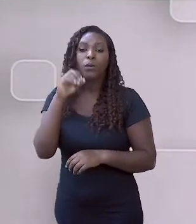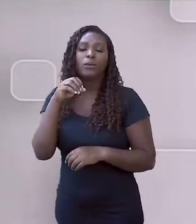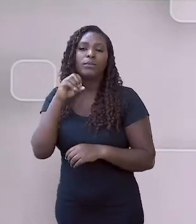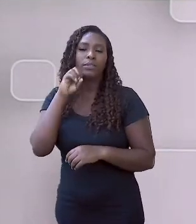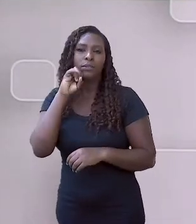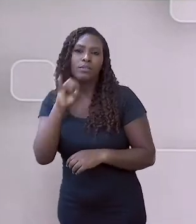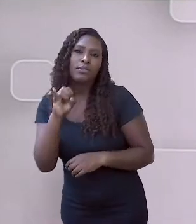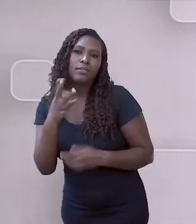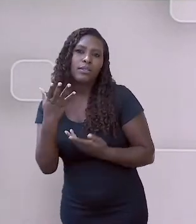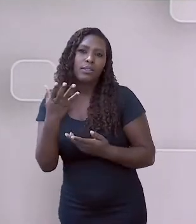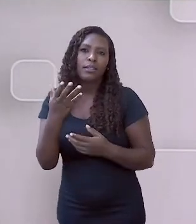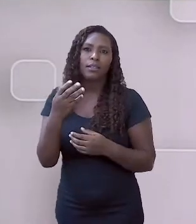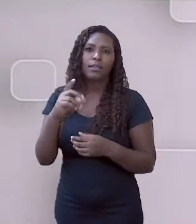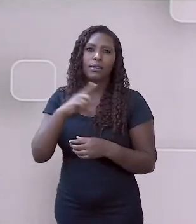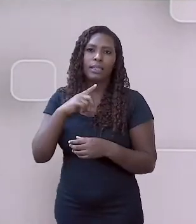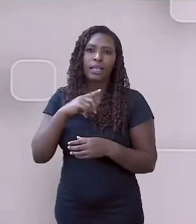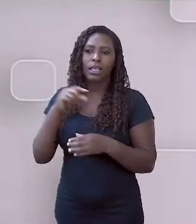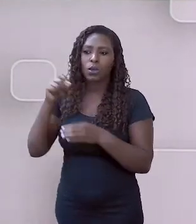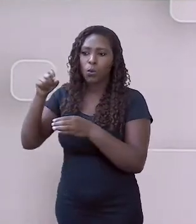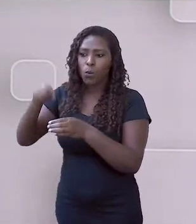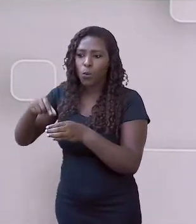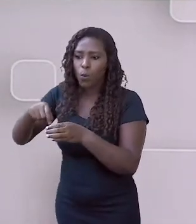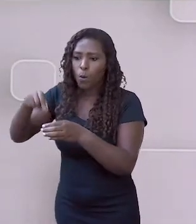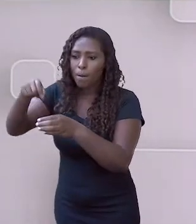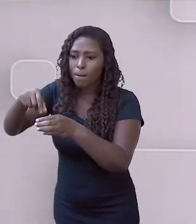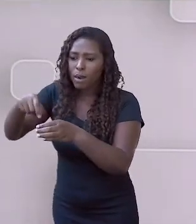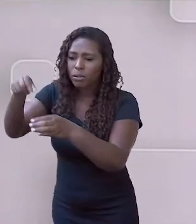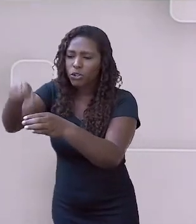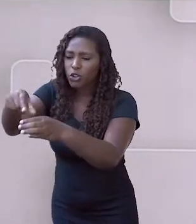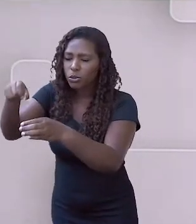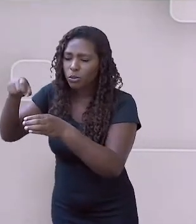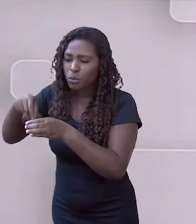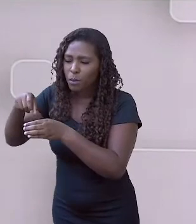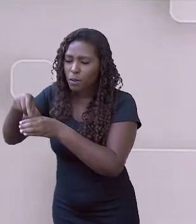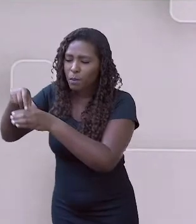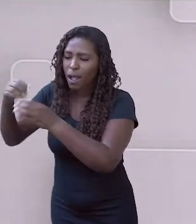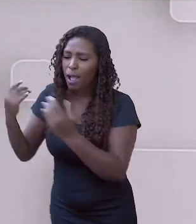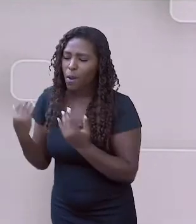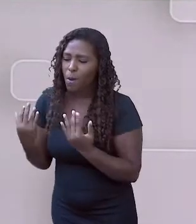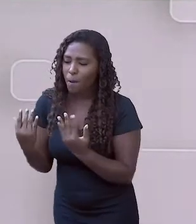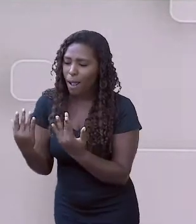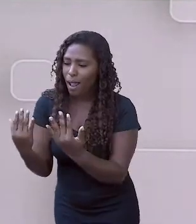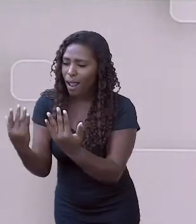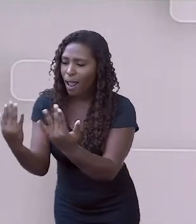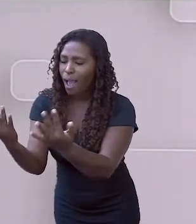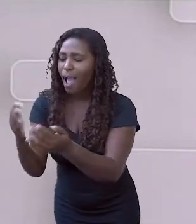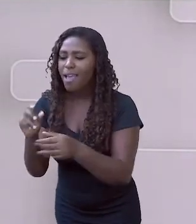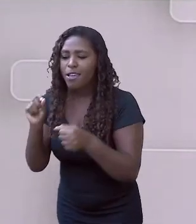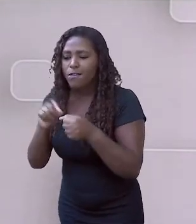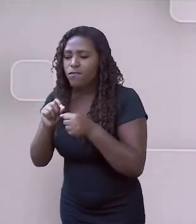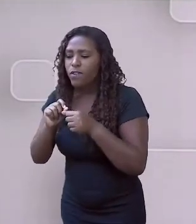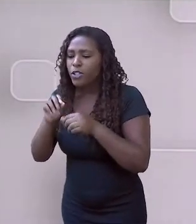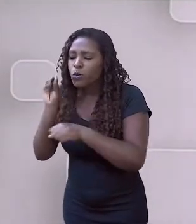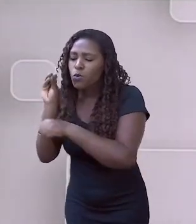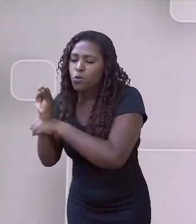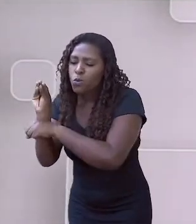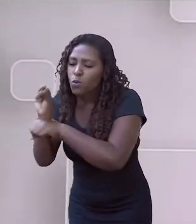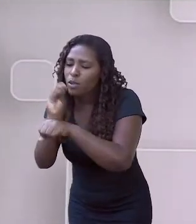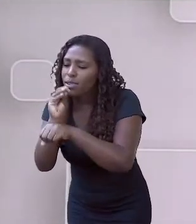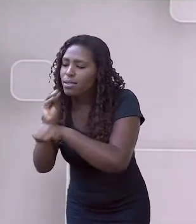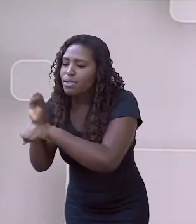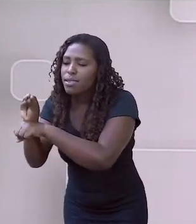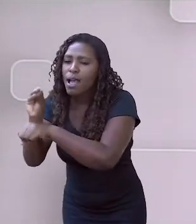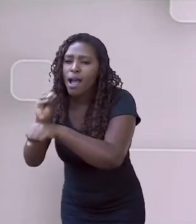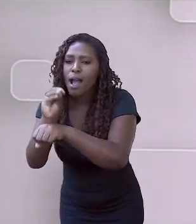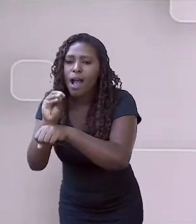se faz com delicadeza, com cuidado, é um jardim. E é literalmente isso.